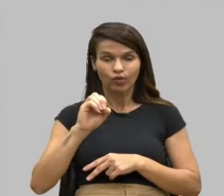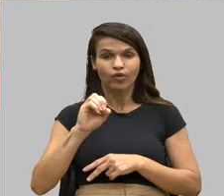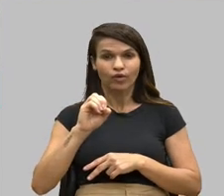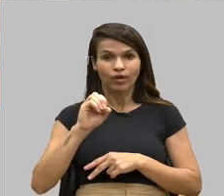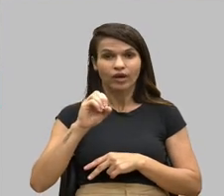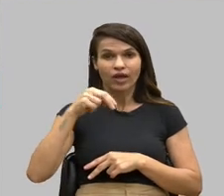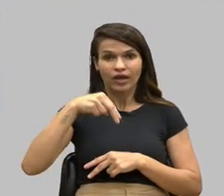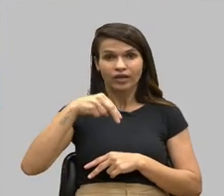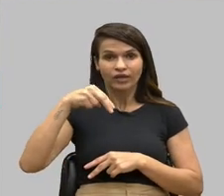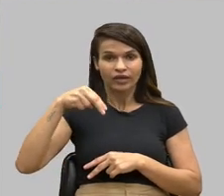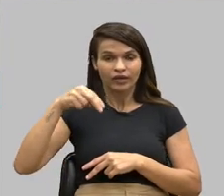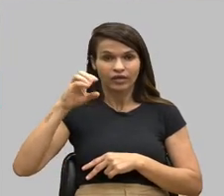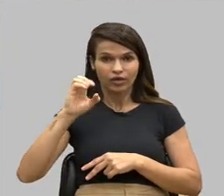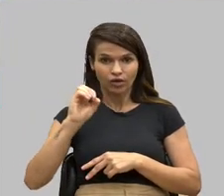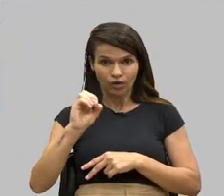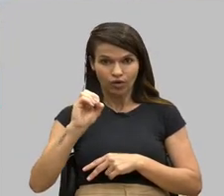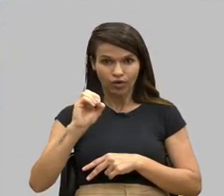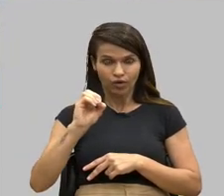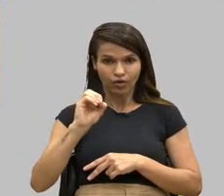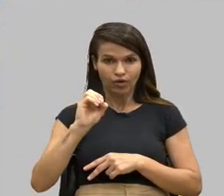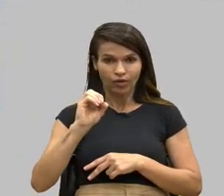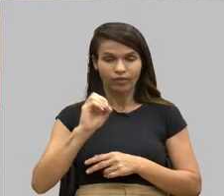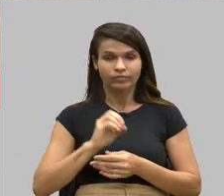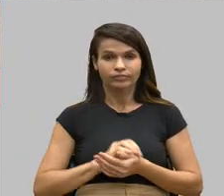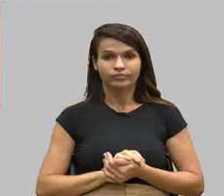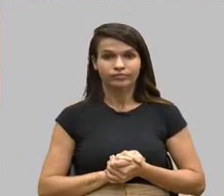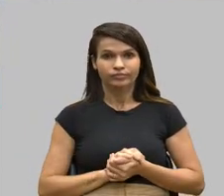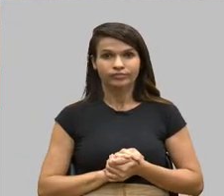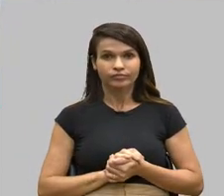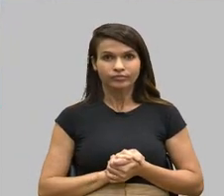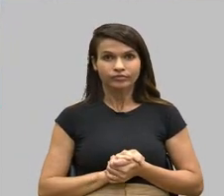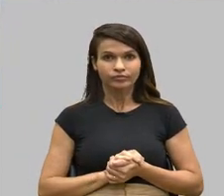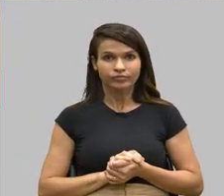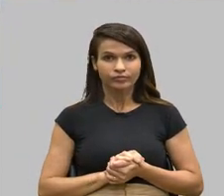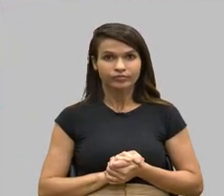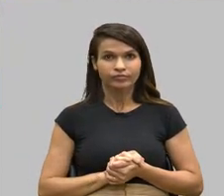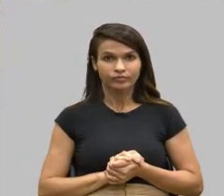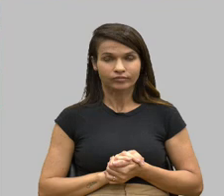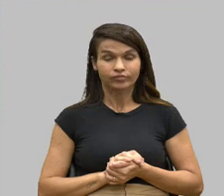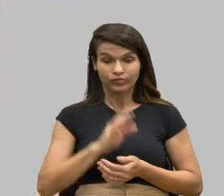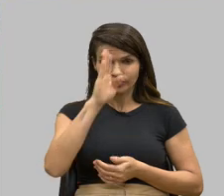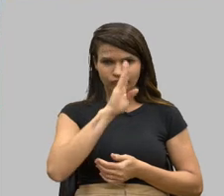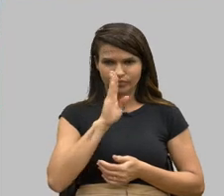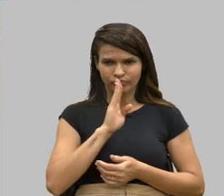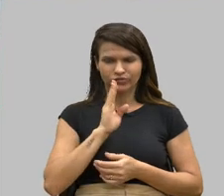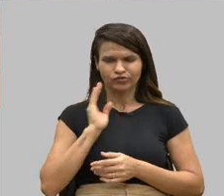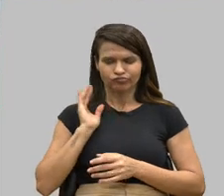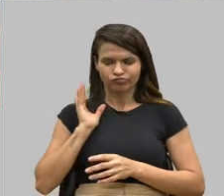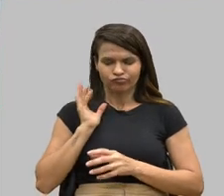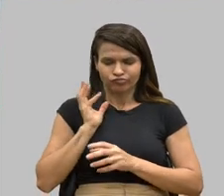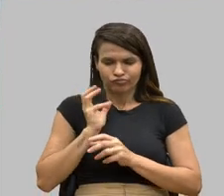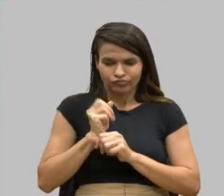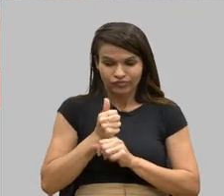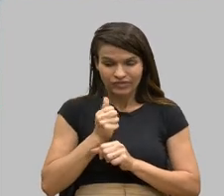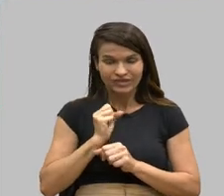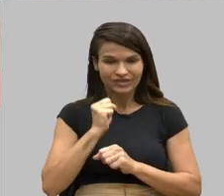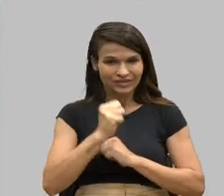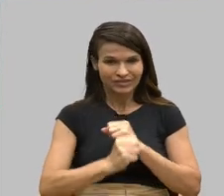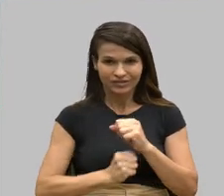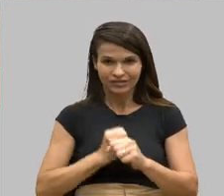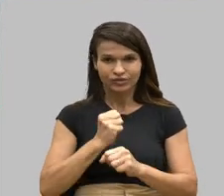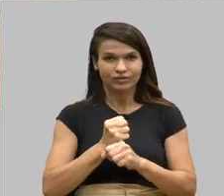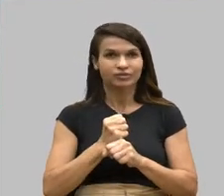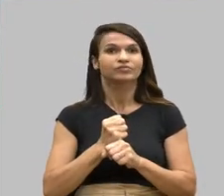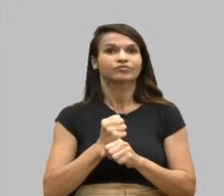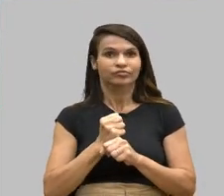de Seu Espectro, NMO, do Brasil pelos dez anos de sua fundação. Requer ainda